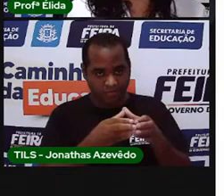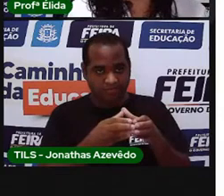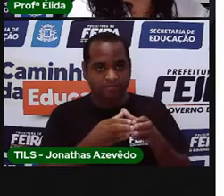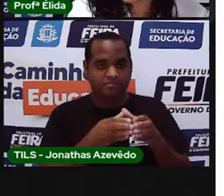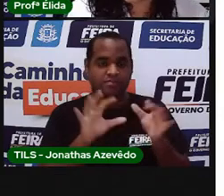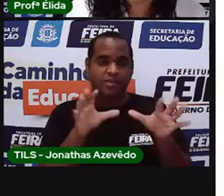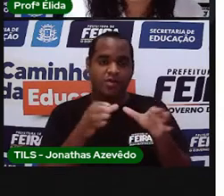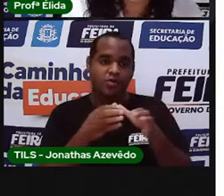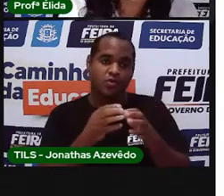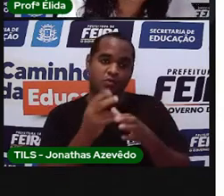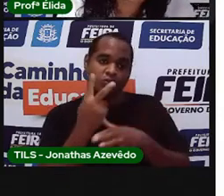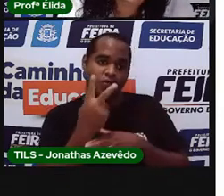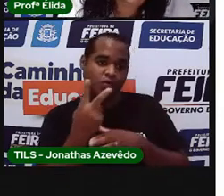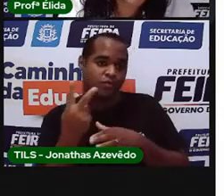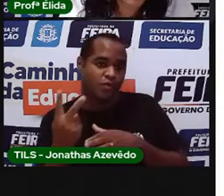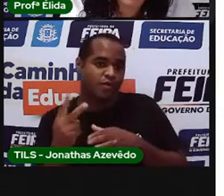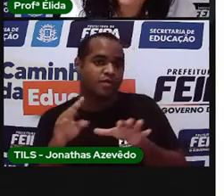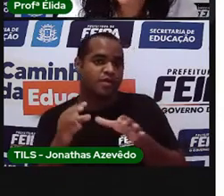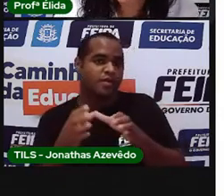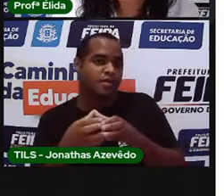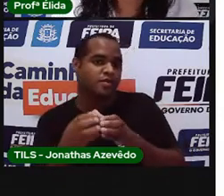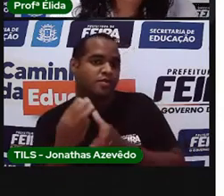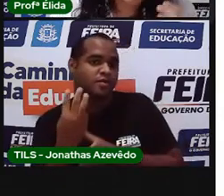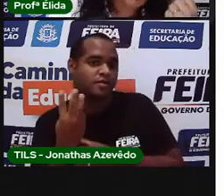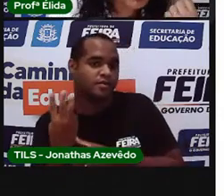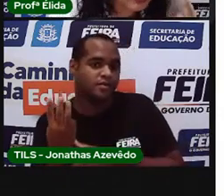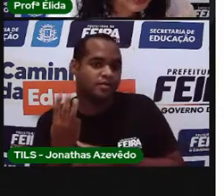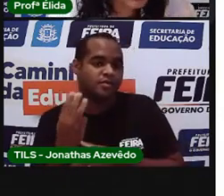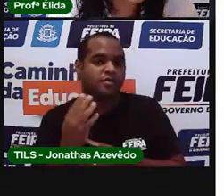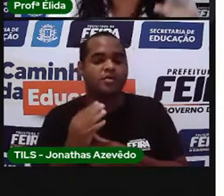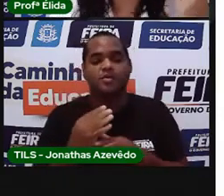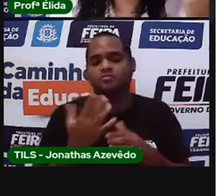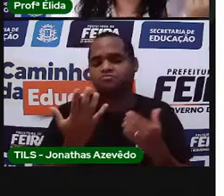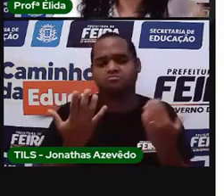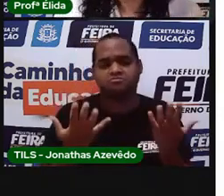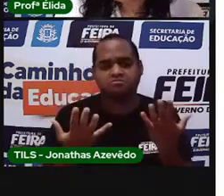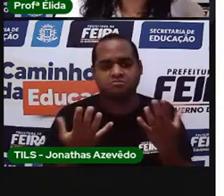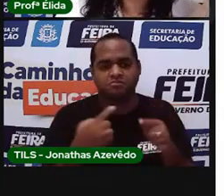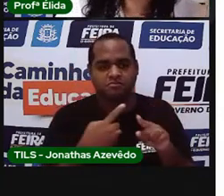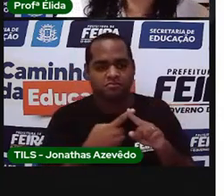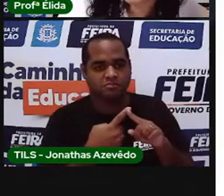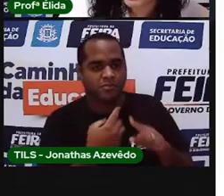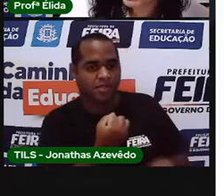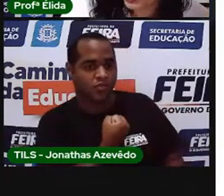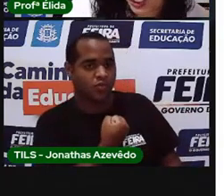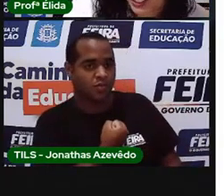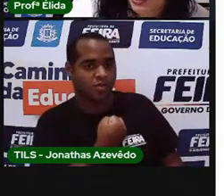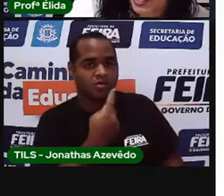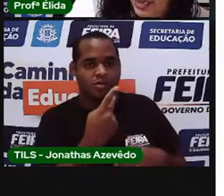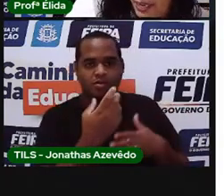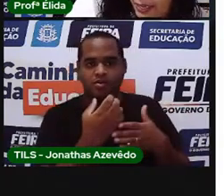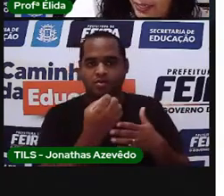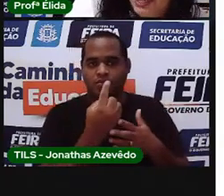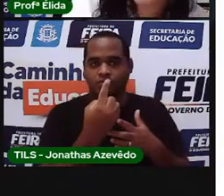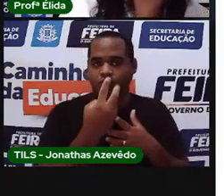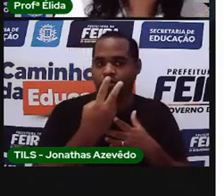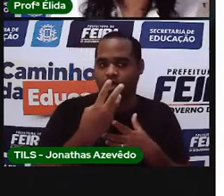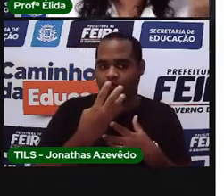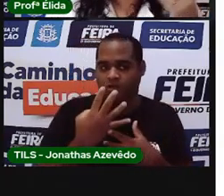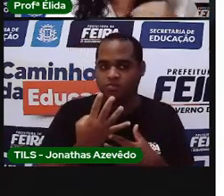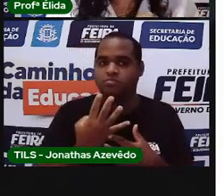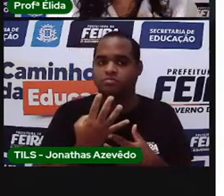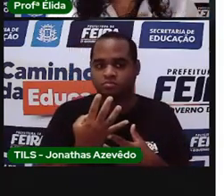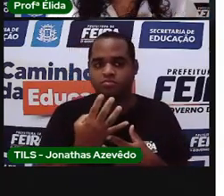grupos de dois em dois, de três em três. Porque os números cardinais,